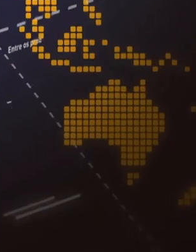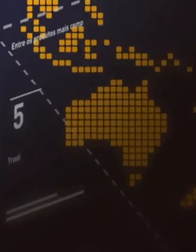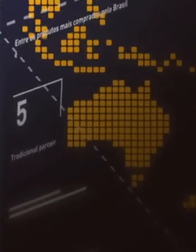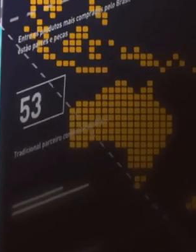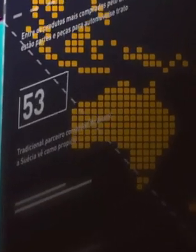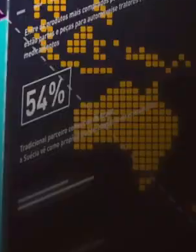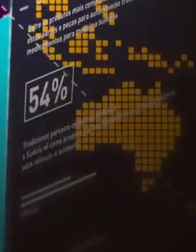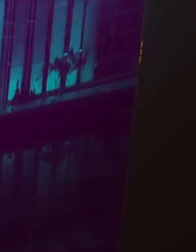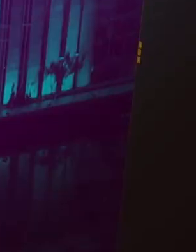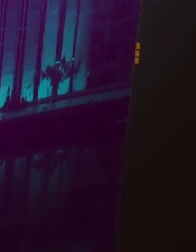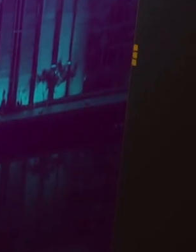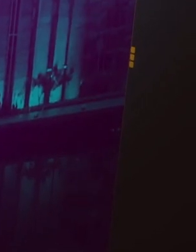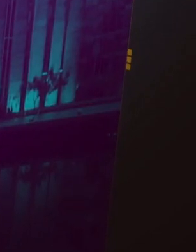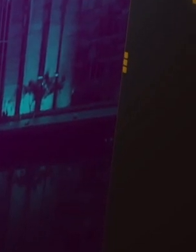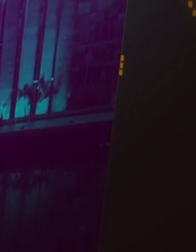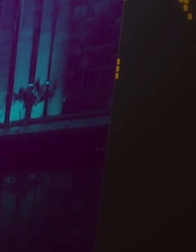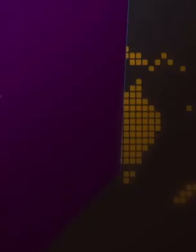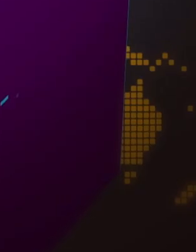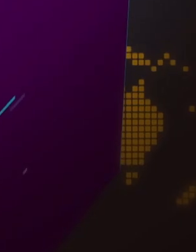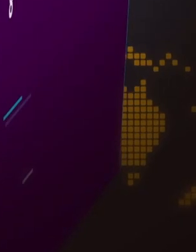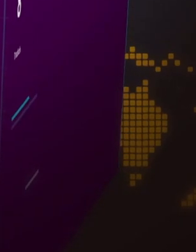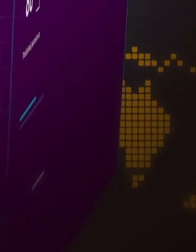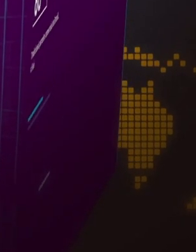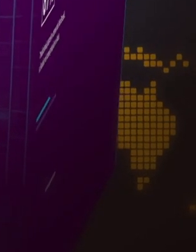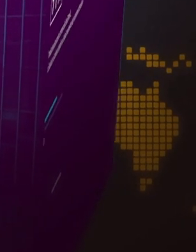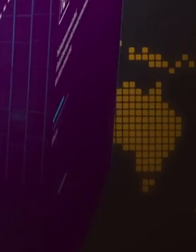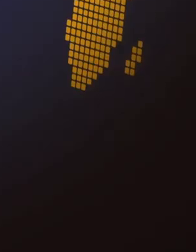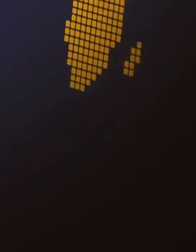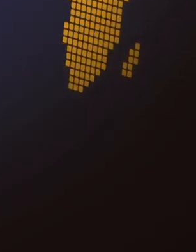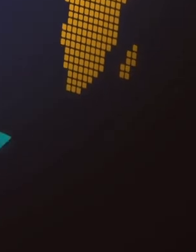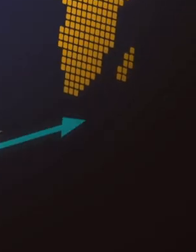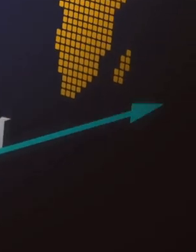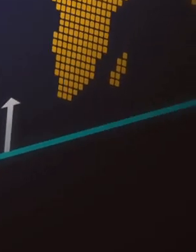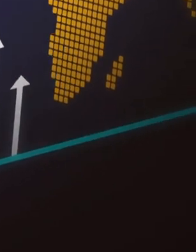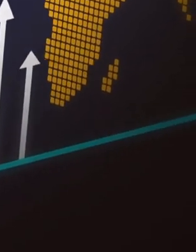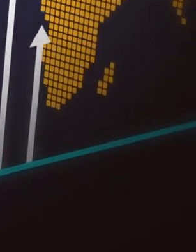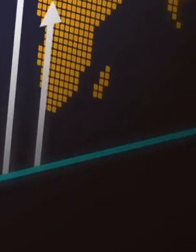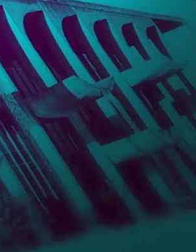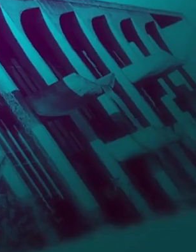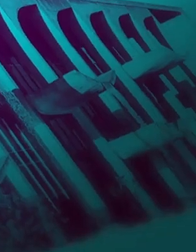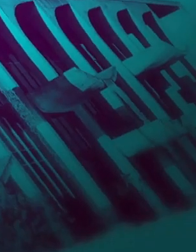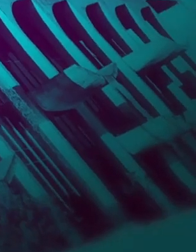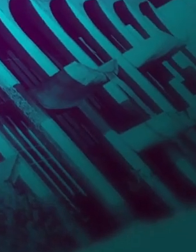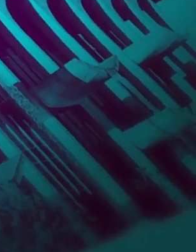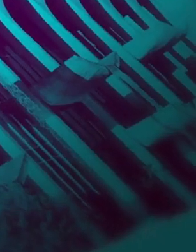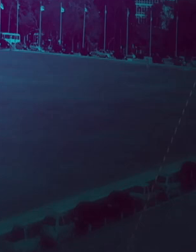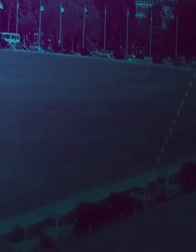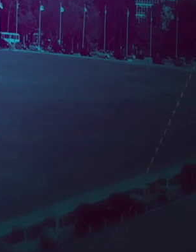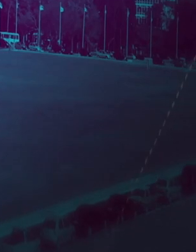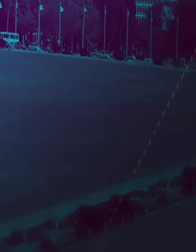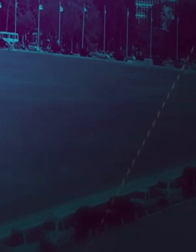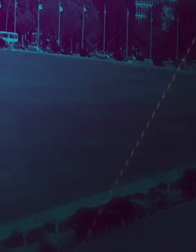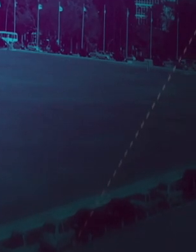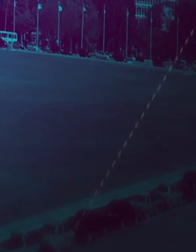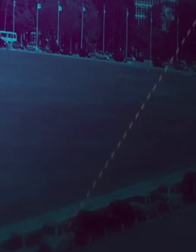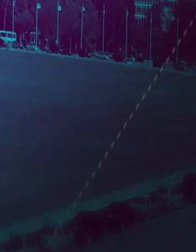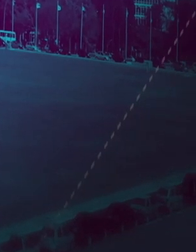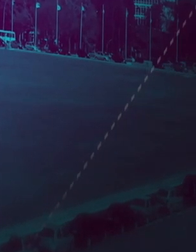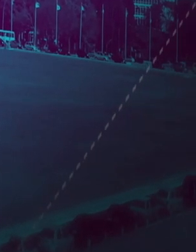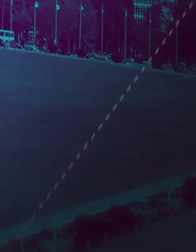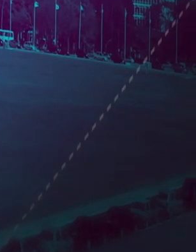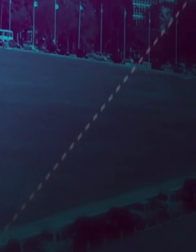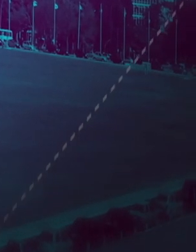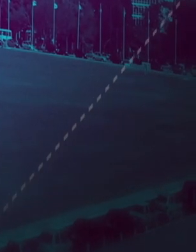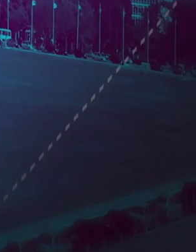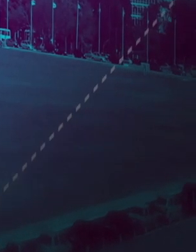Acompanhe essa entrevista na NBR,